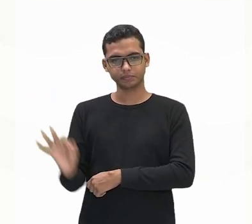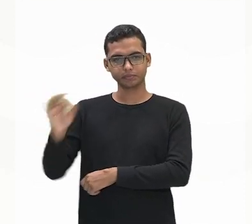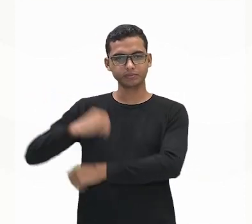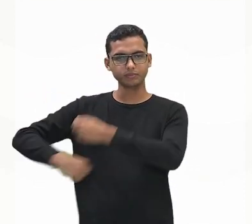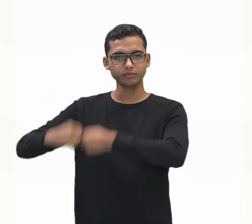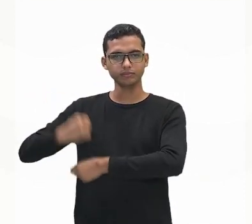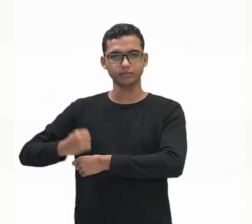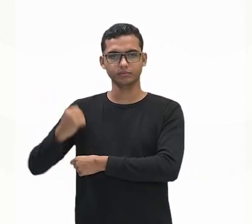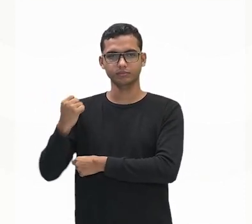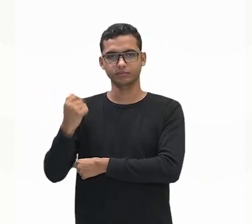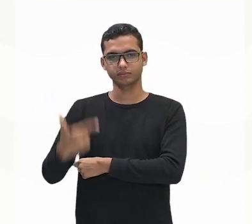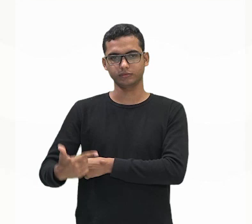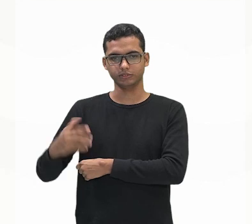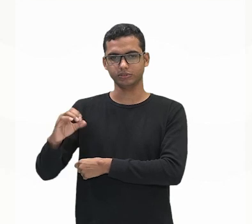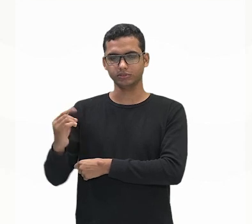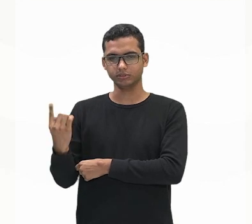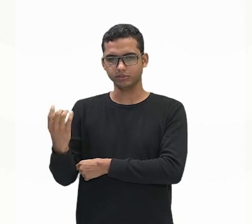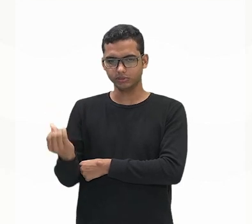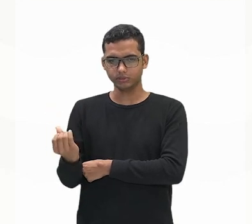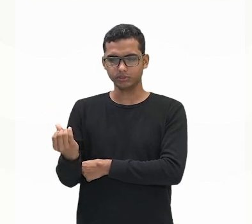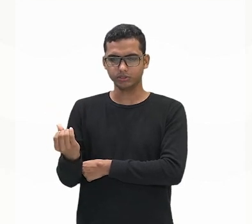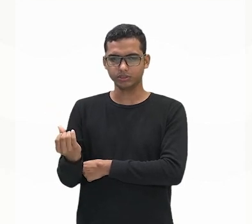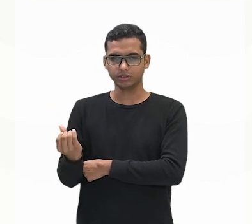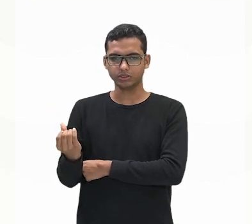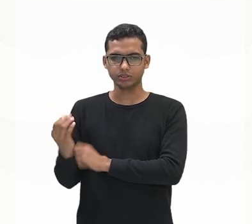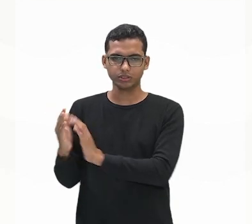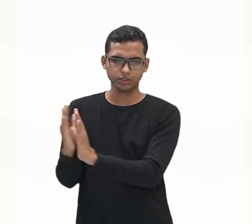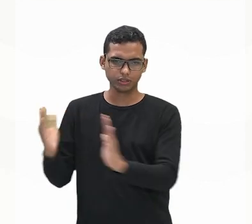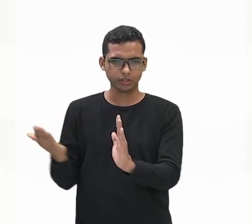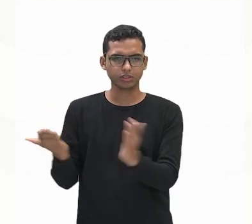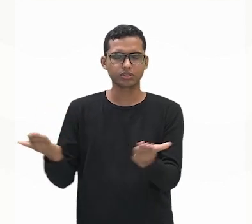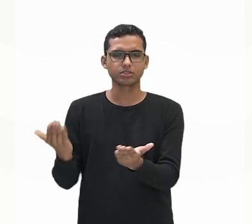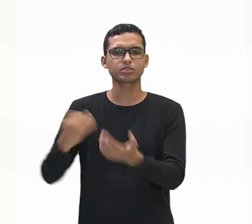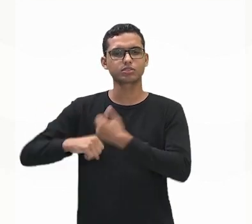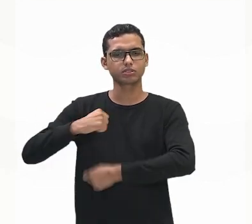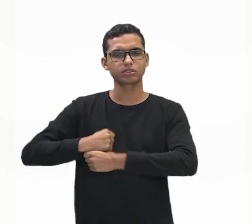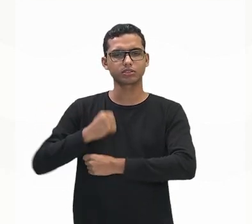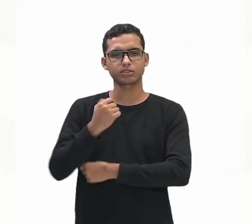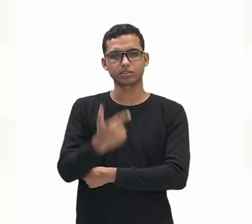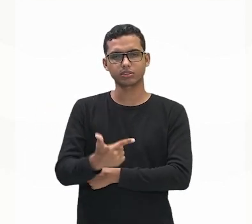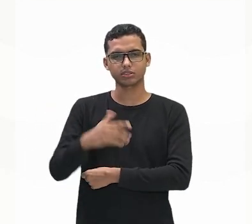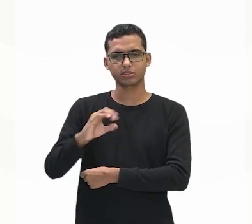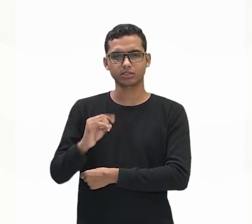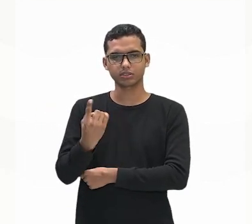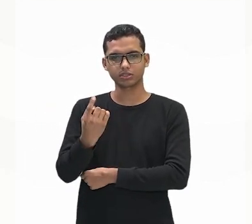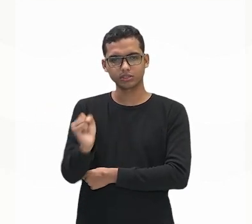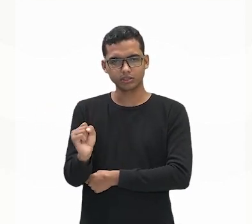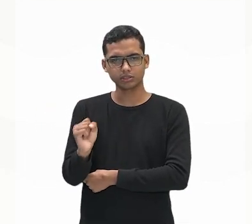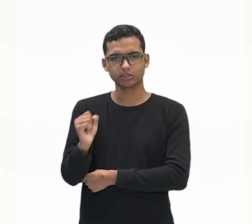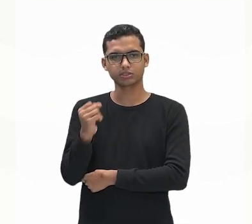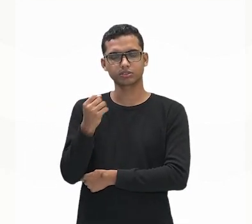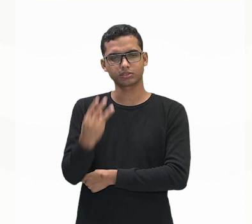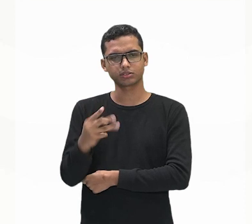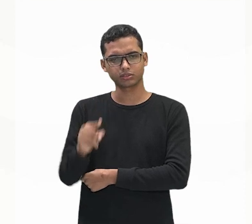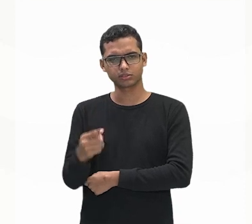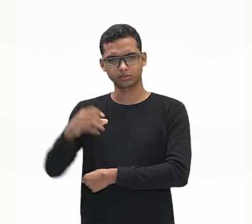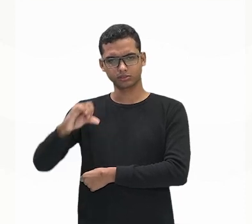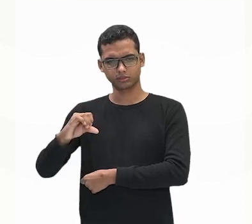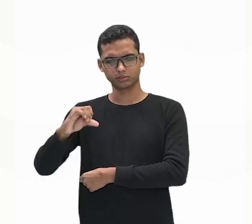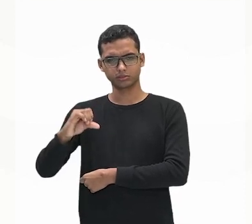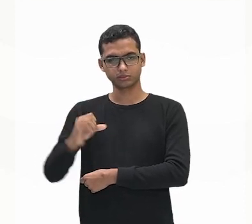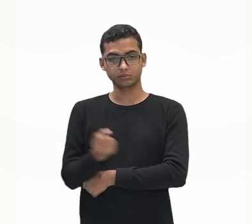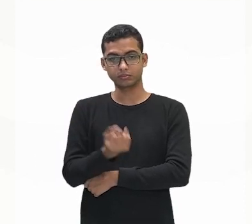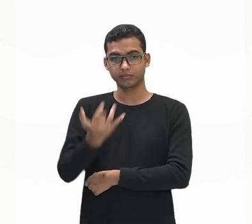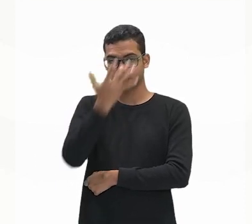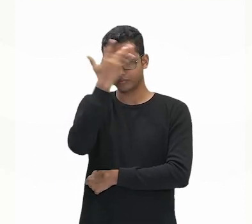e agora em 2018 passou a ser 3,9%. Diminuiu, mas a quantidade de pessoas brancas analfabetas é bem